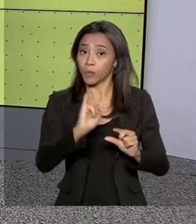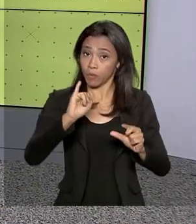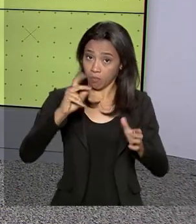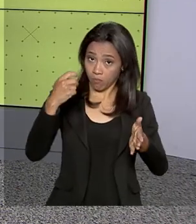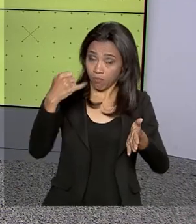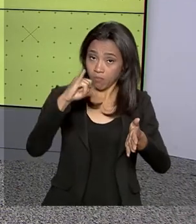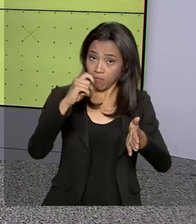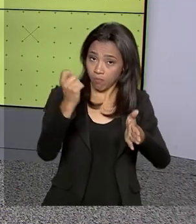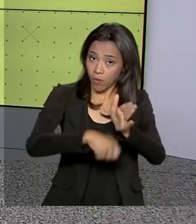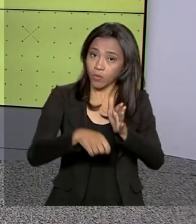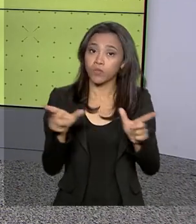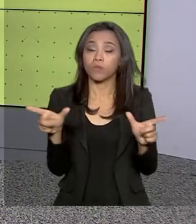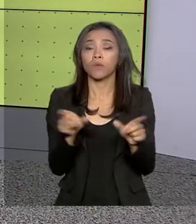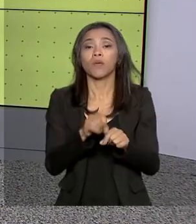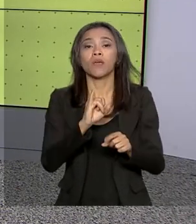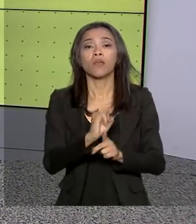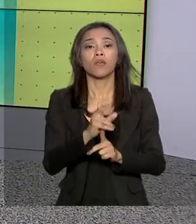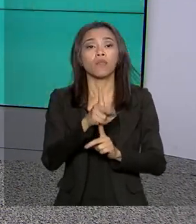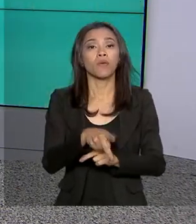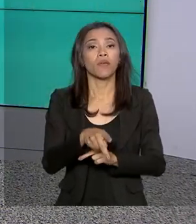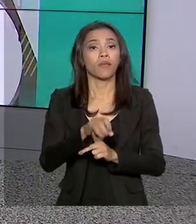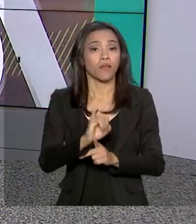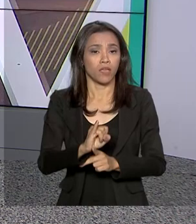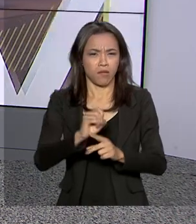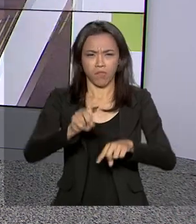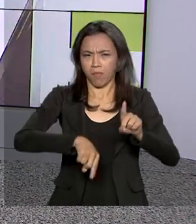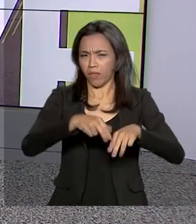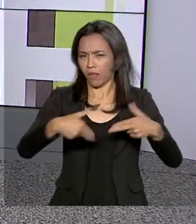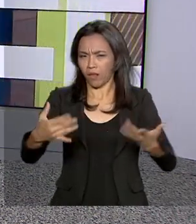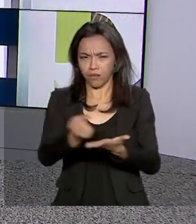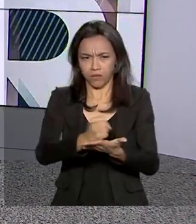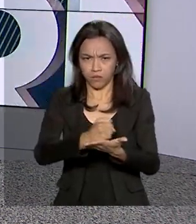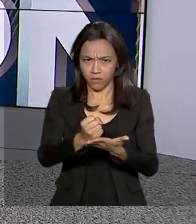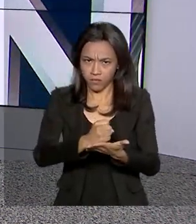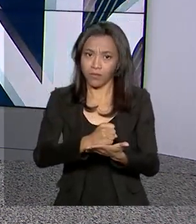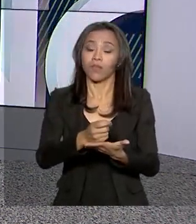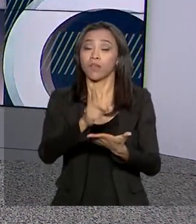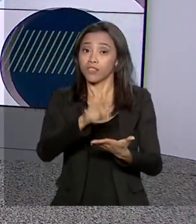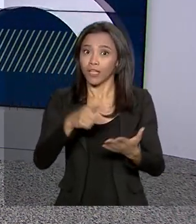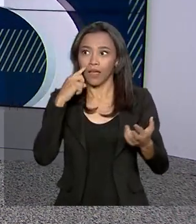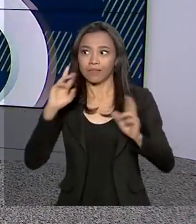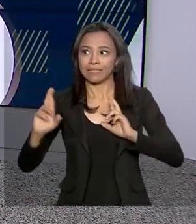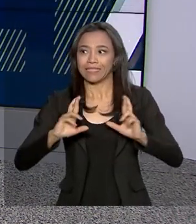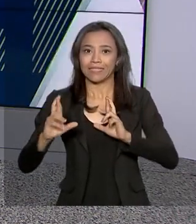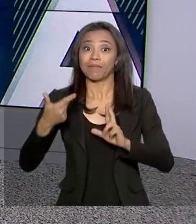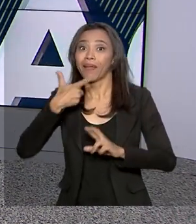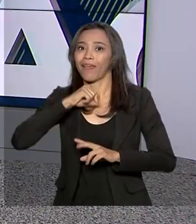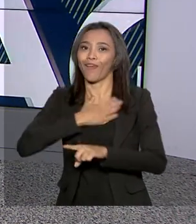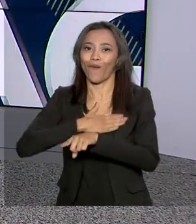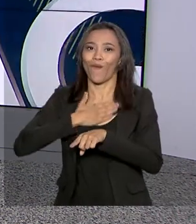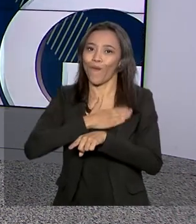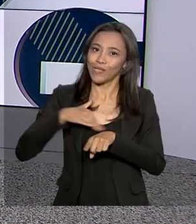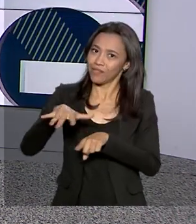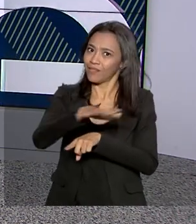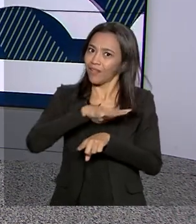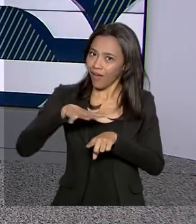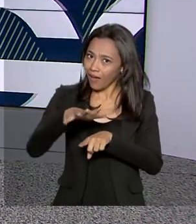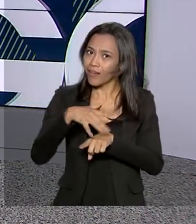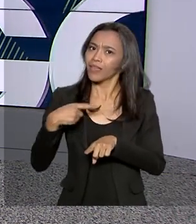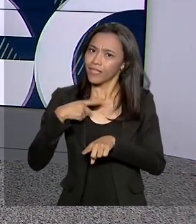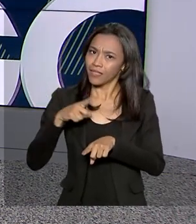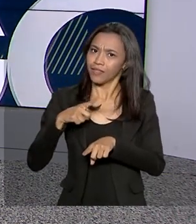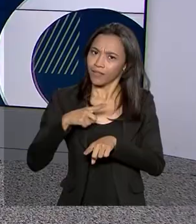industrializados para videogames e acessórios já está gerando expectativas em quem gosta de jogos eletrônicos ou tira o